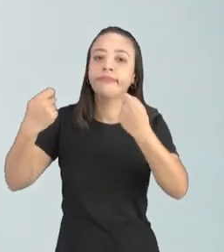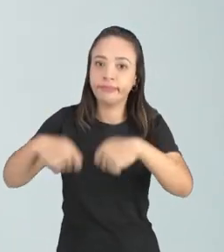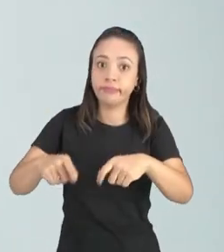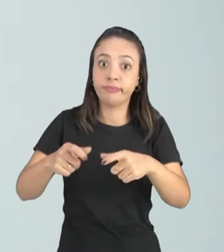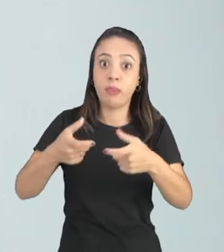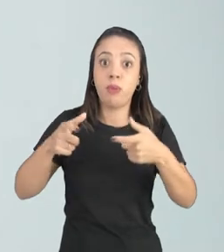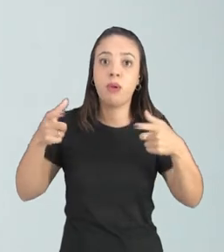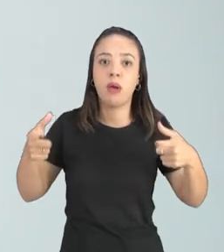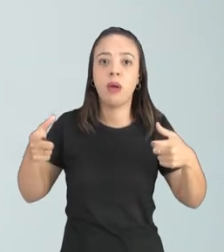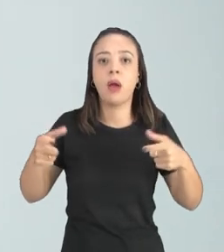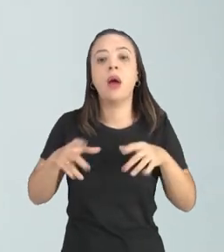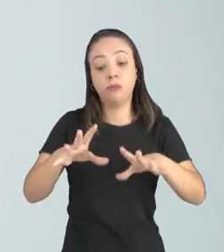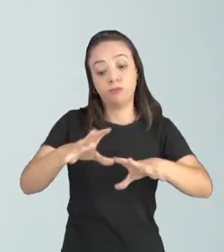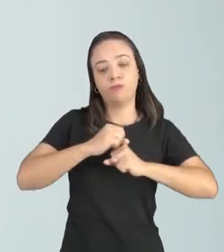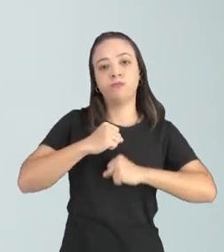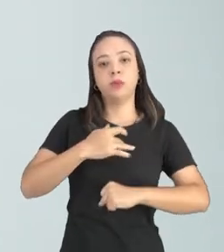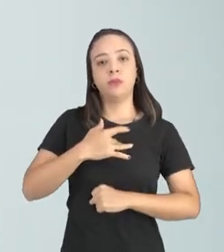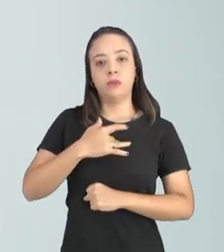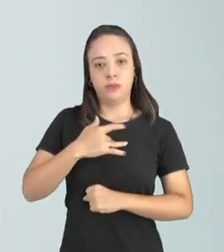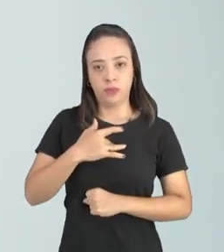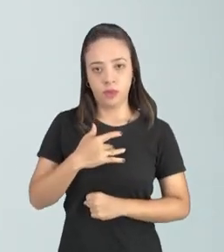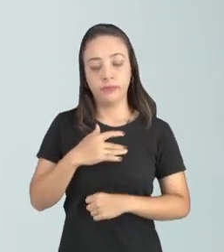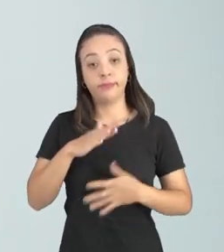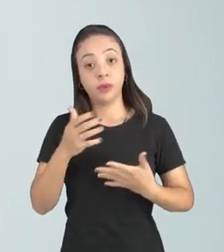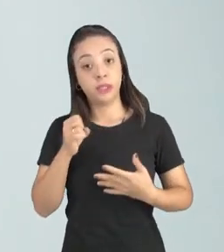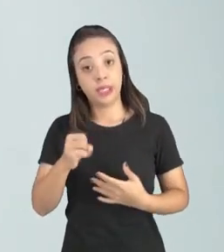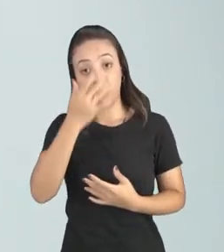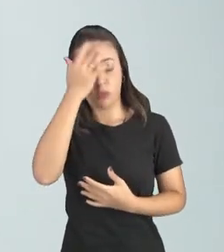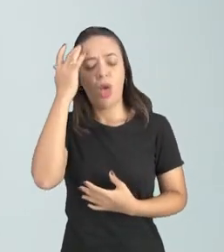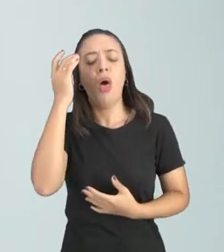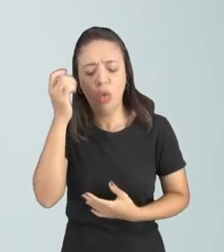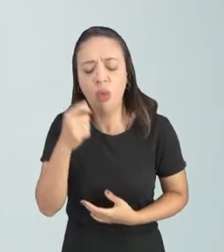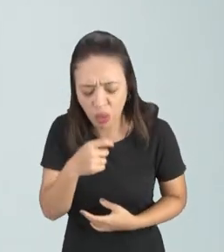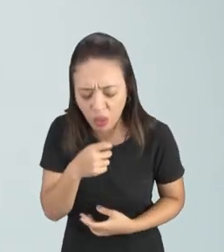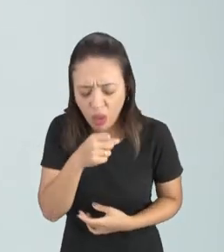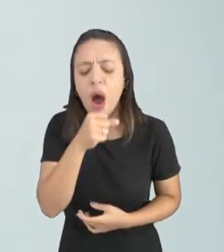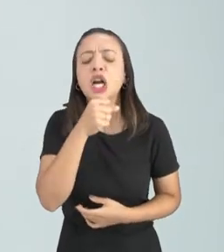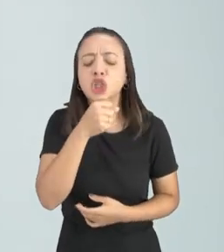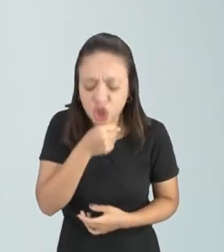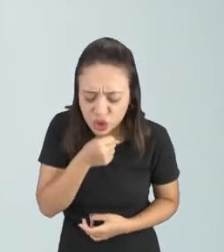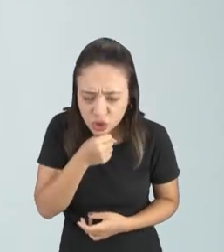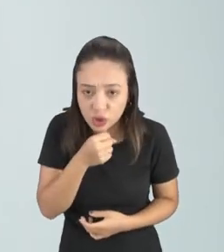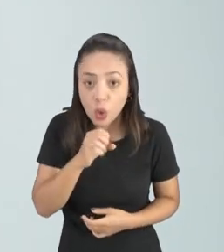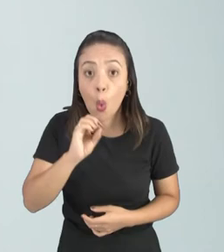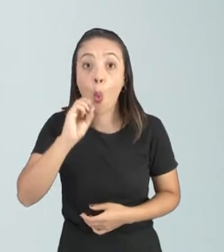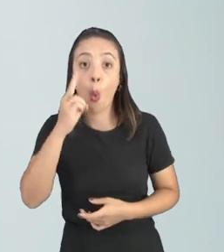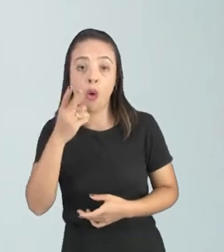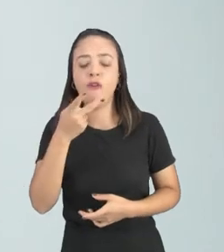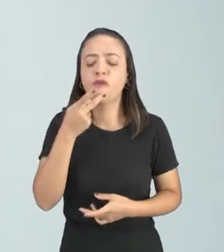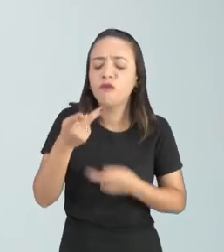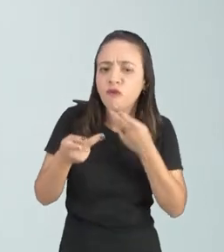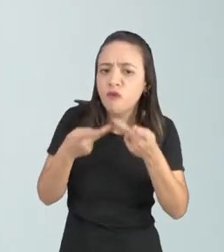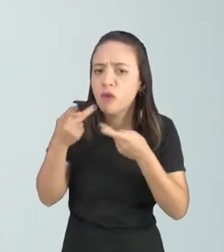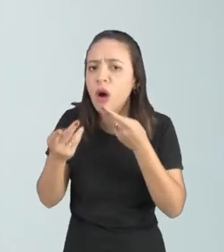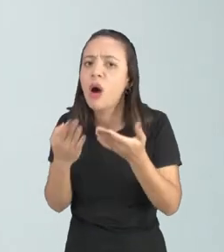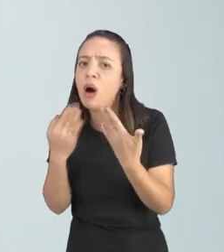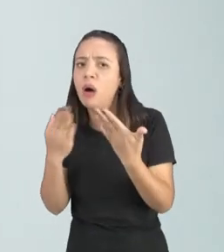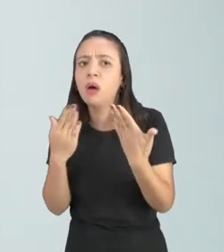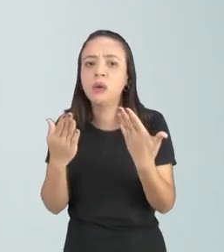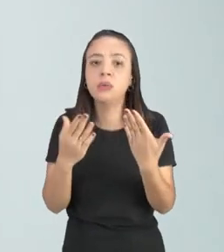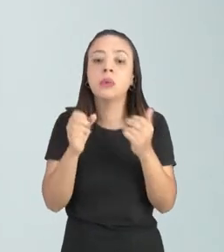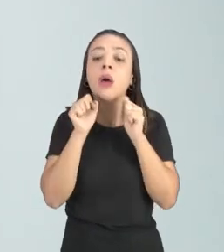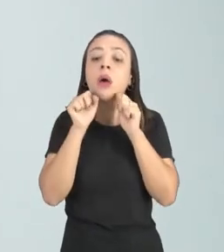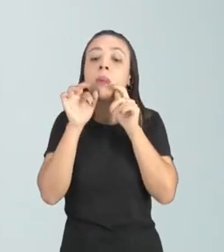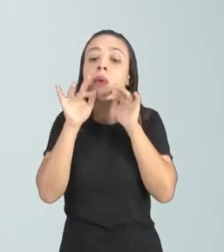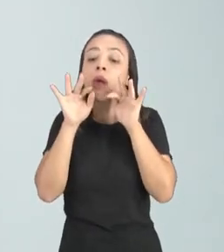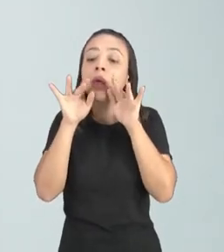né então aí quando a pessoa tossiu espirrou né falou perto de você espeliu é